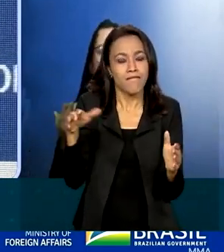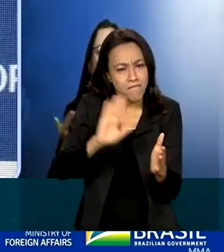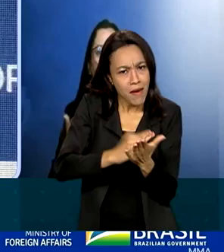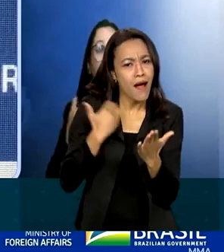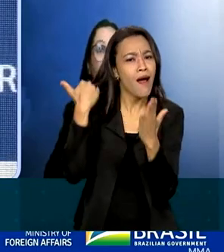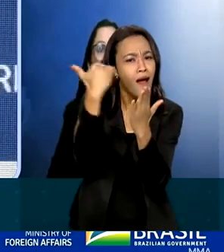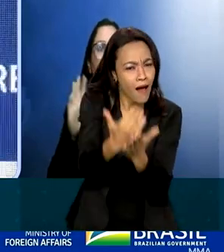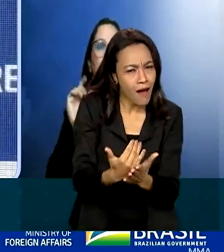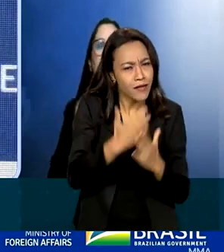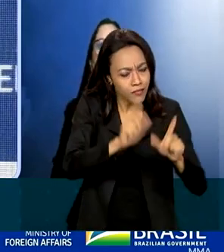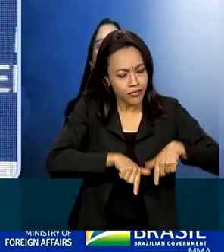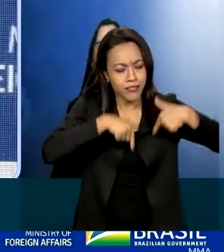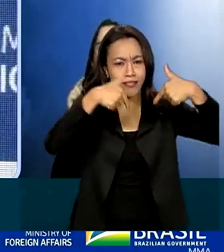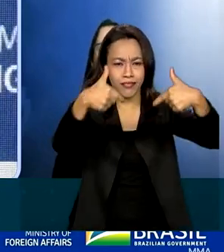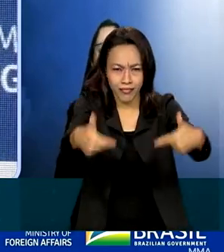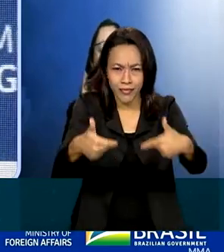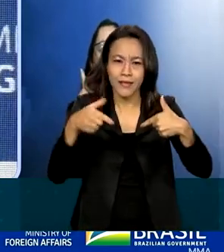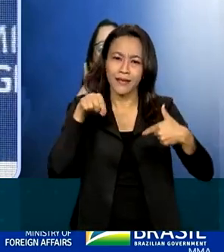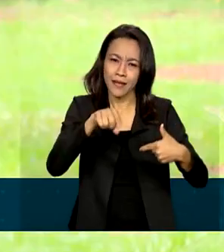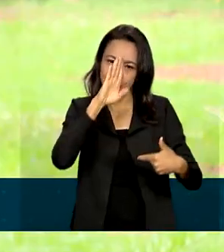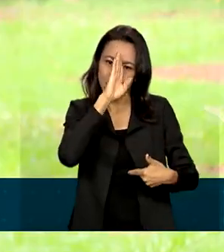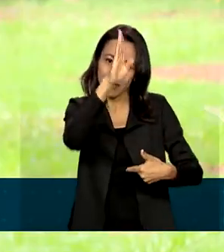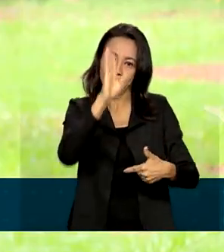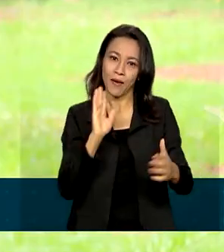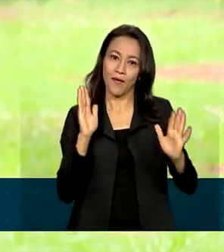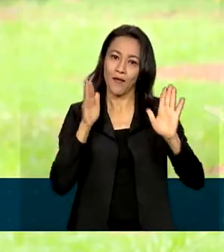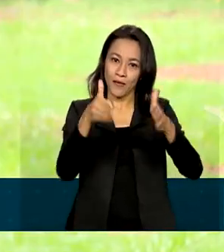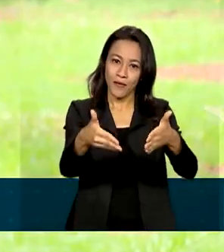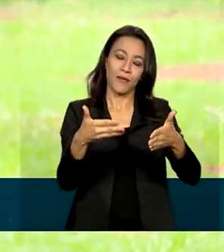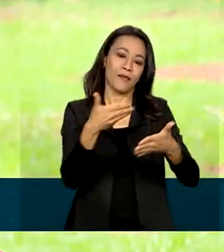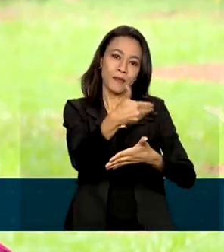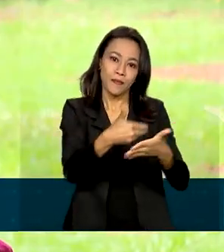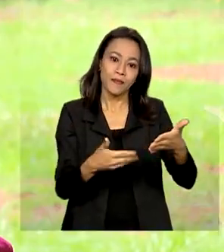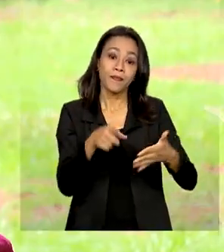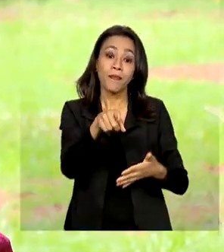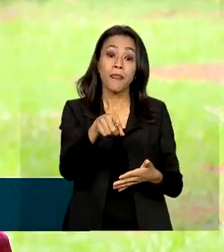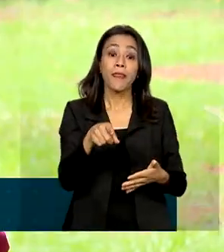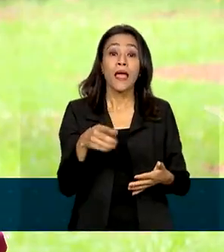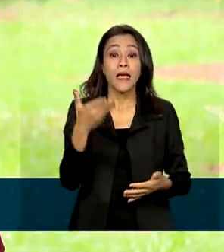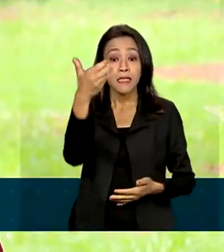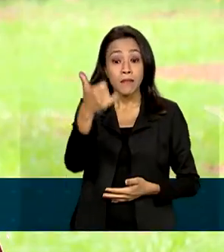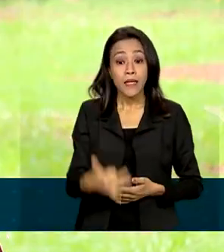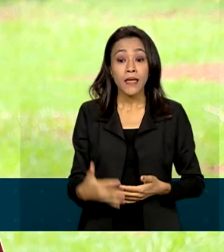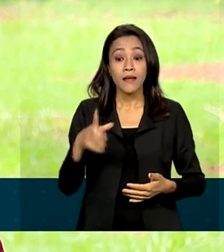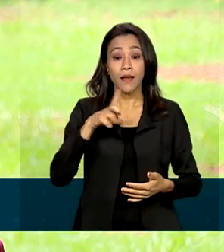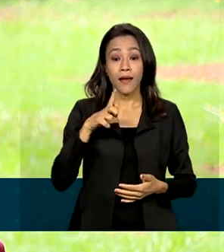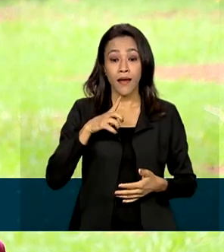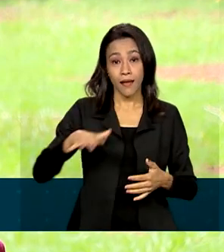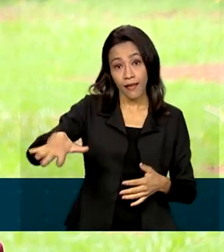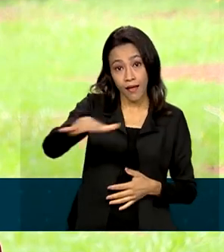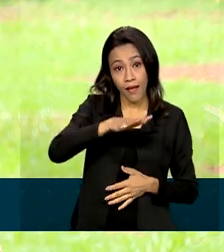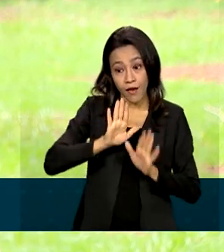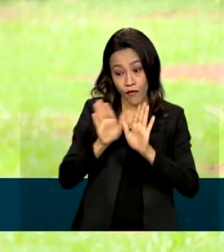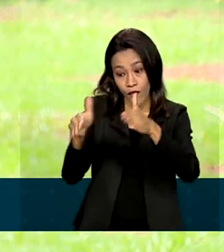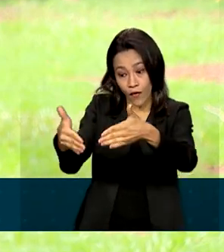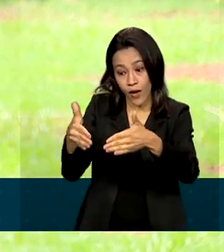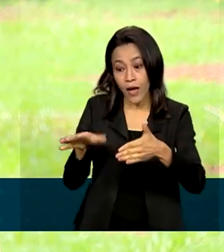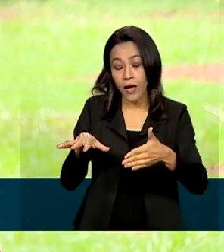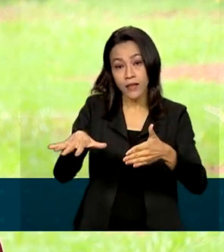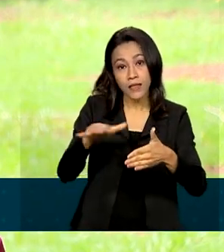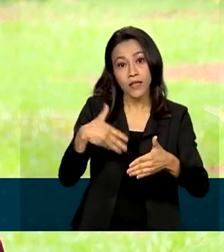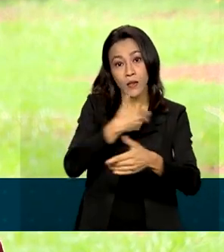para essa agenda como uma agenda prioritária dentro da Embrapi. A Embrapi é uma empresa ligada ao setor público, que apoia a pesquisa